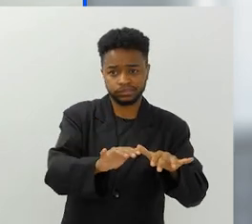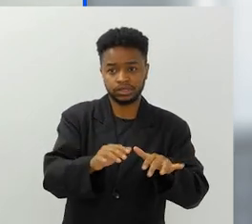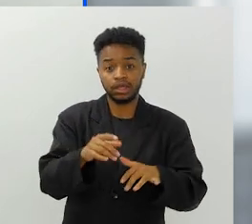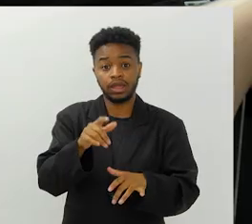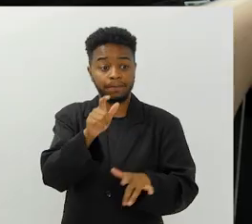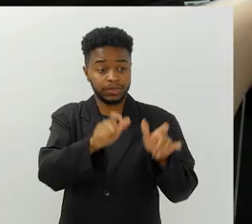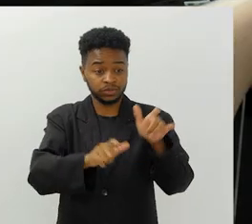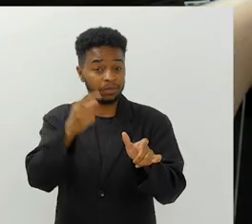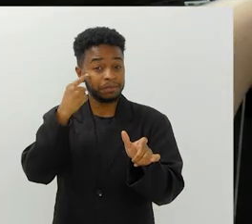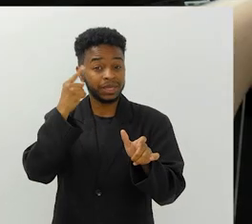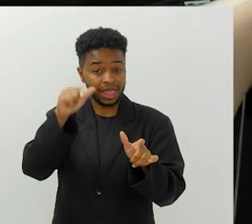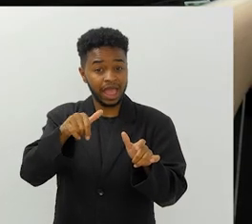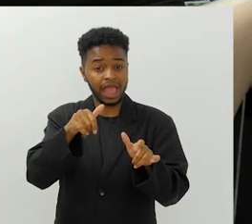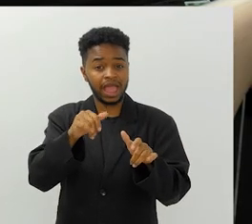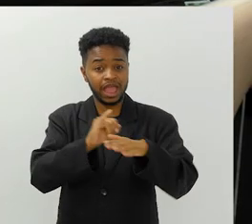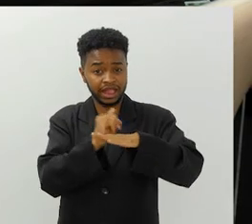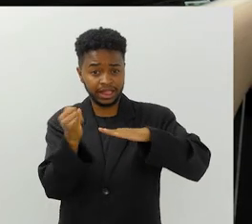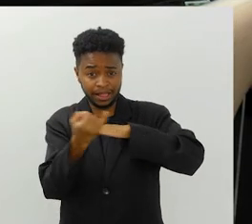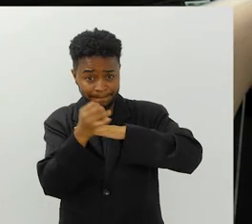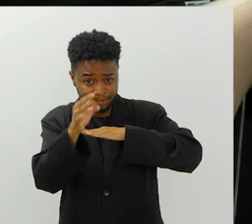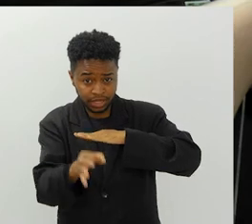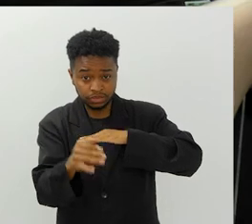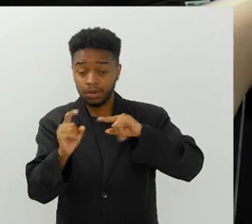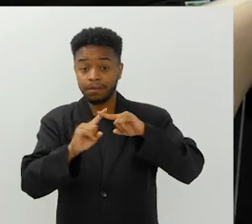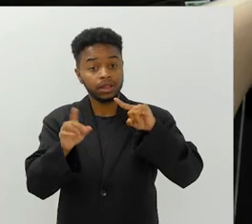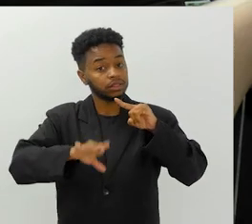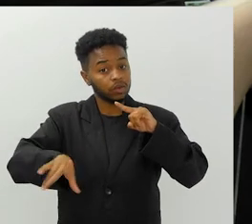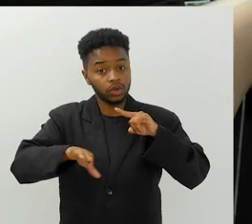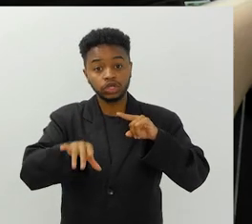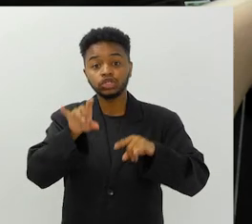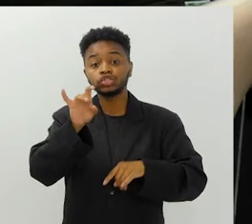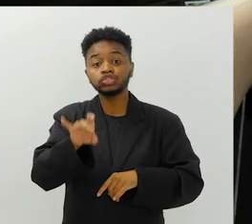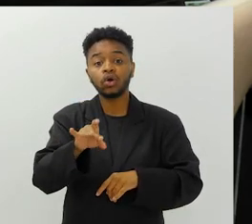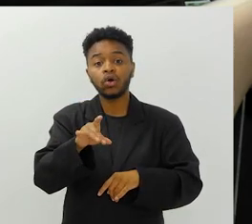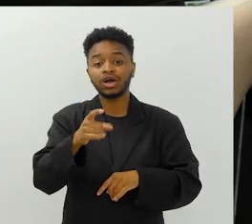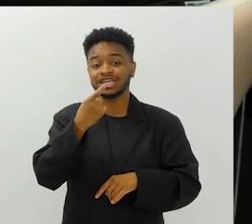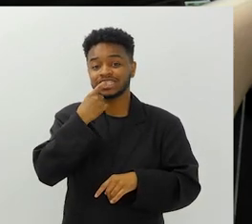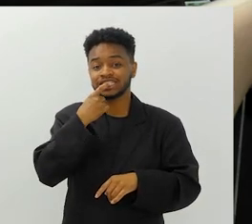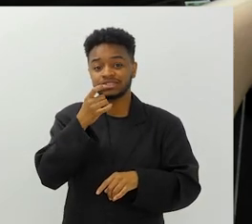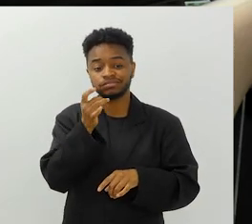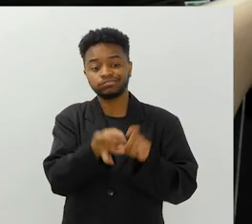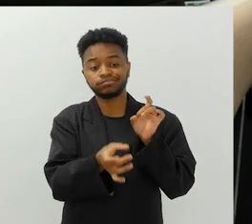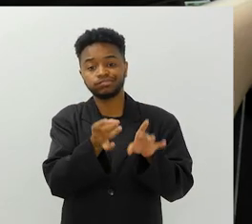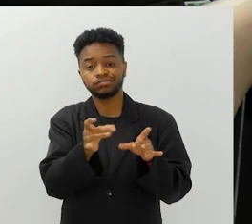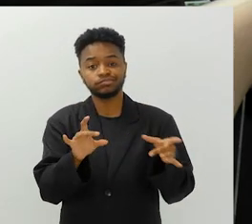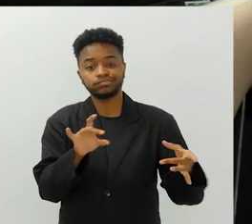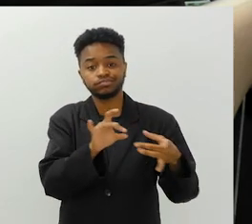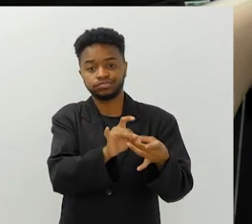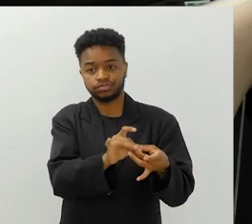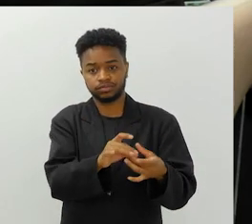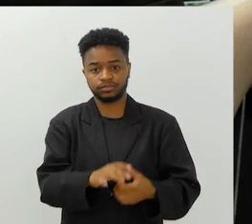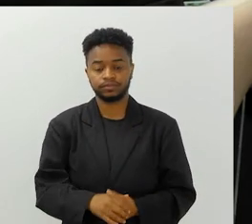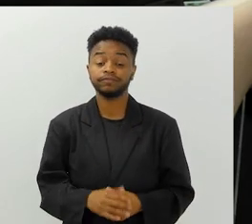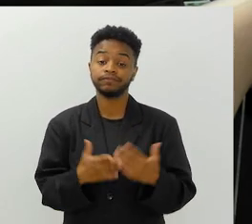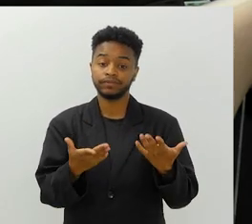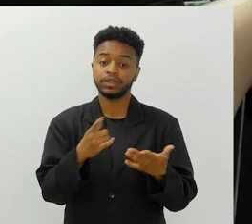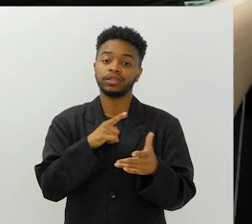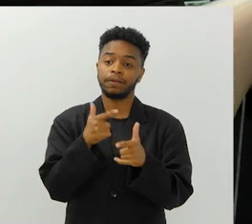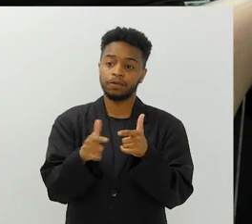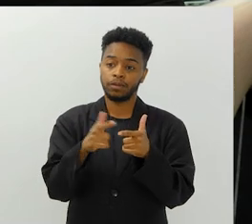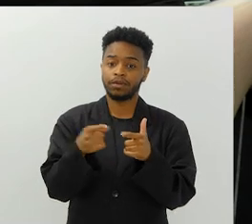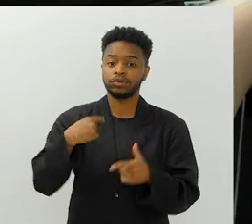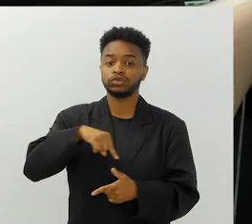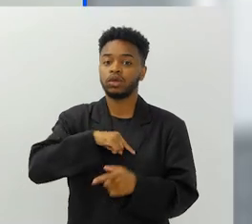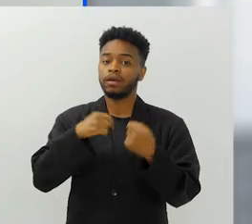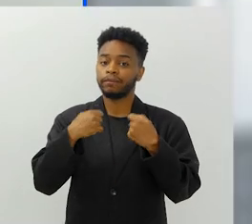Essa ilha, muita gente pensa que é uma ilha em a gente pode pisar cheia de plástico, na verdade, ela é um grande mar de microplástico. E aí vem toda aquela problemática